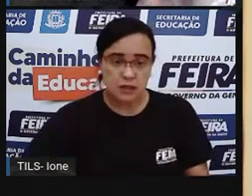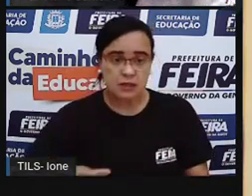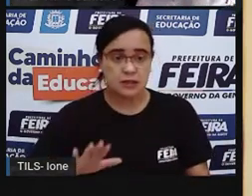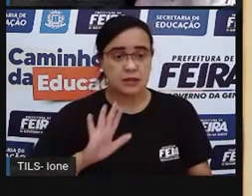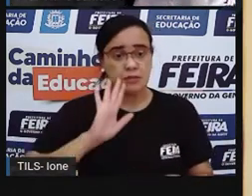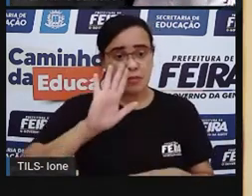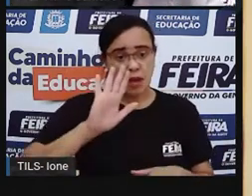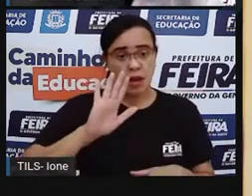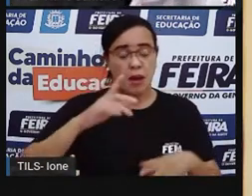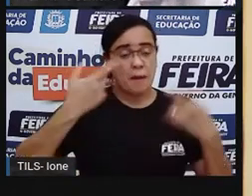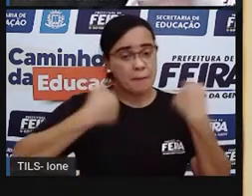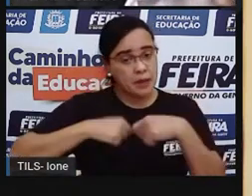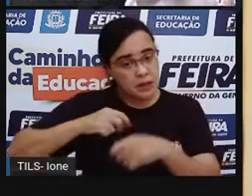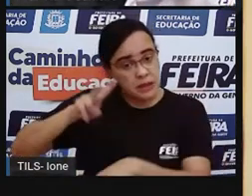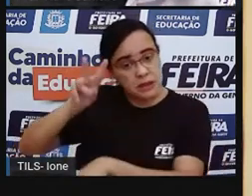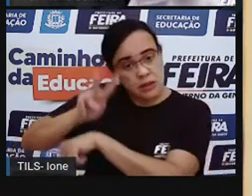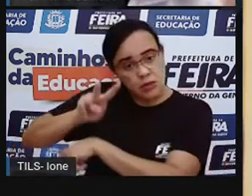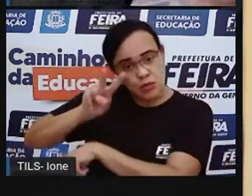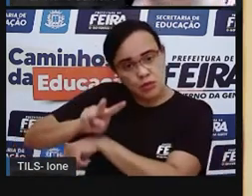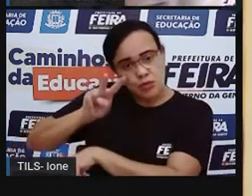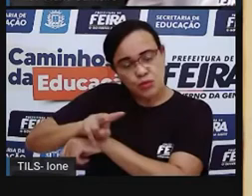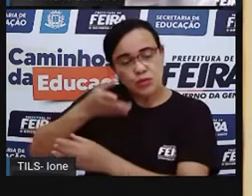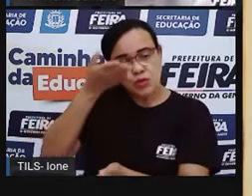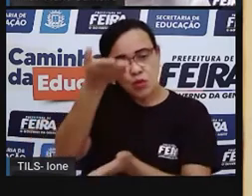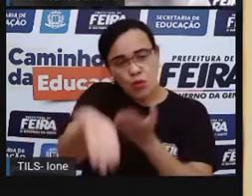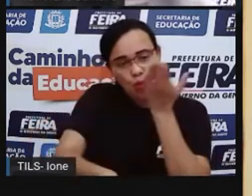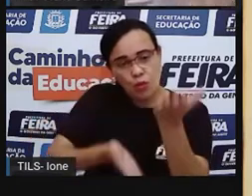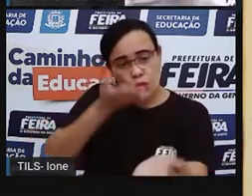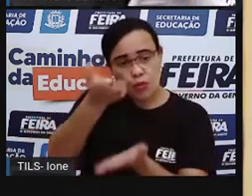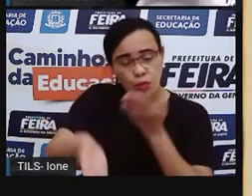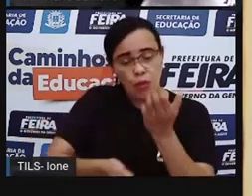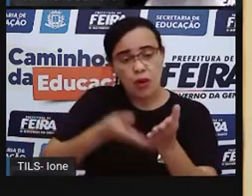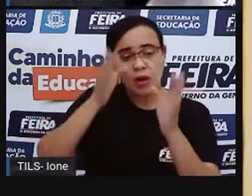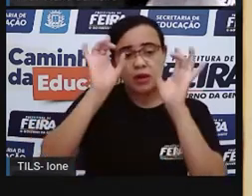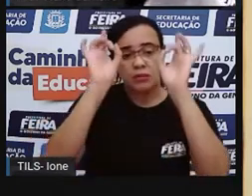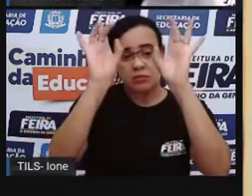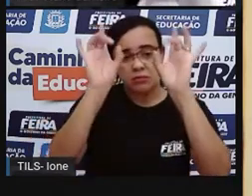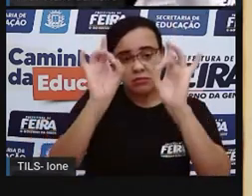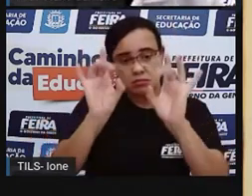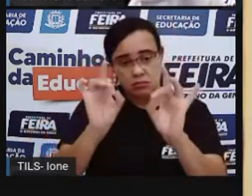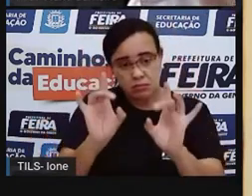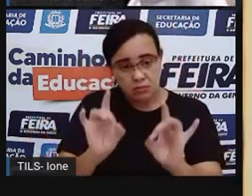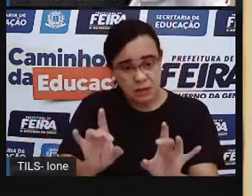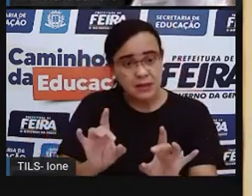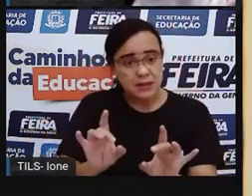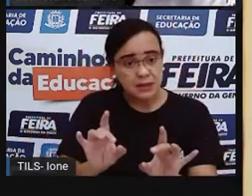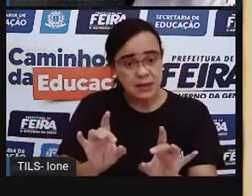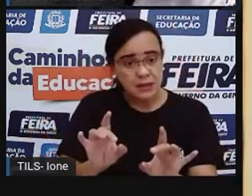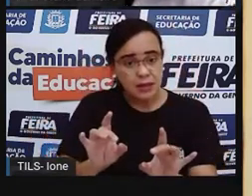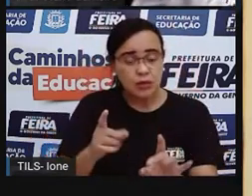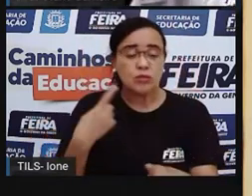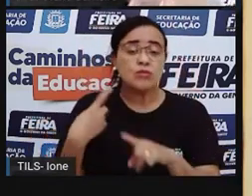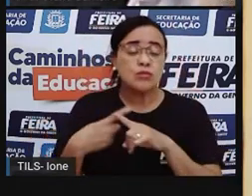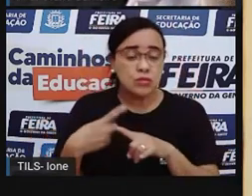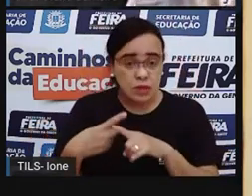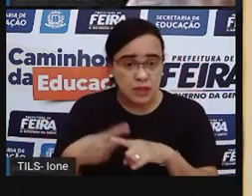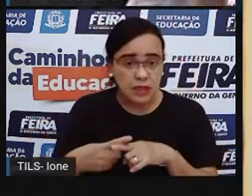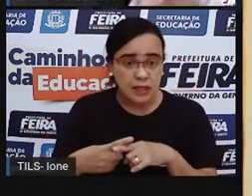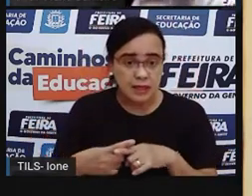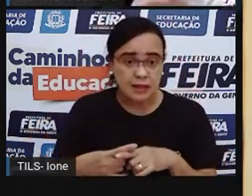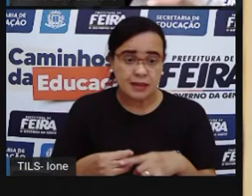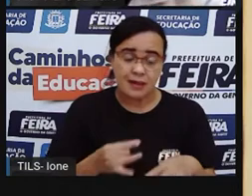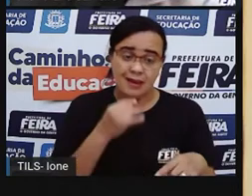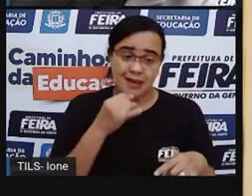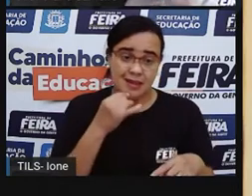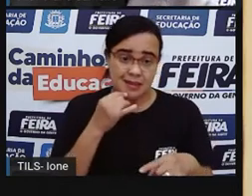esse cuidado, né? Por exemplo, aqui a Pró está dando aula na companhia de Ione. Para cuidar, né? Dar atenção a